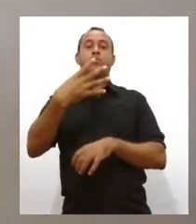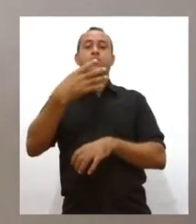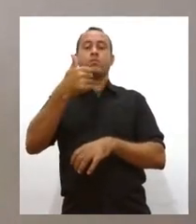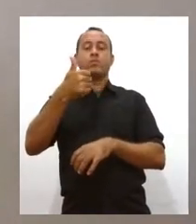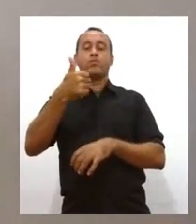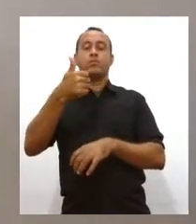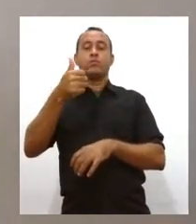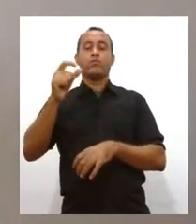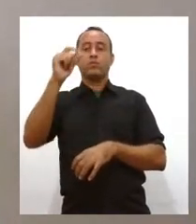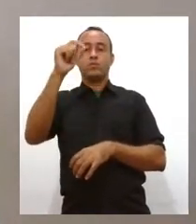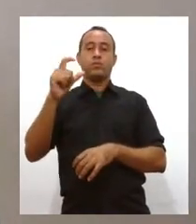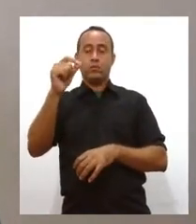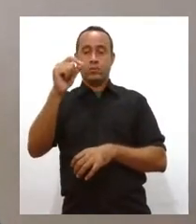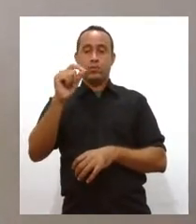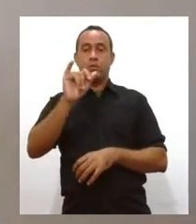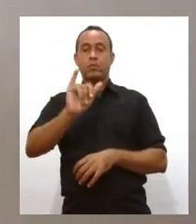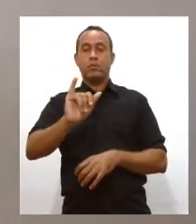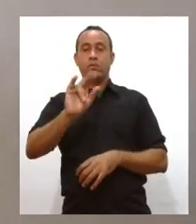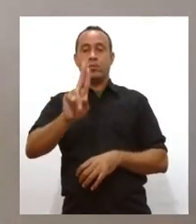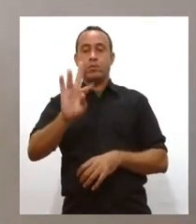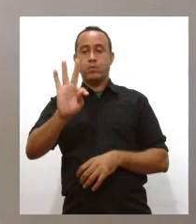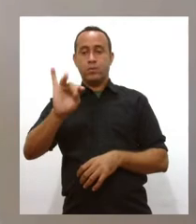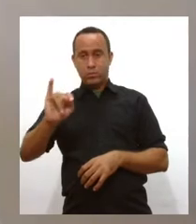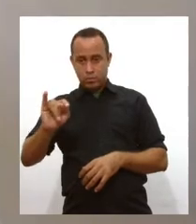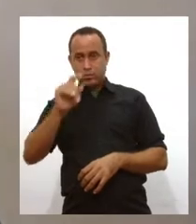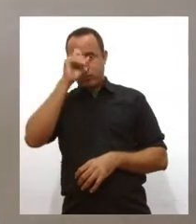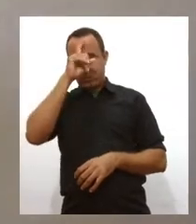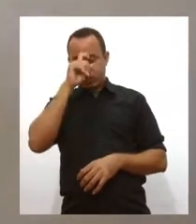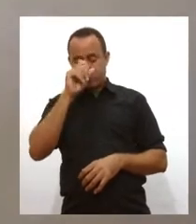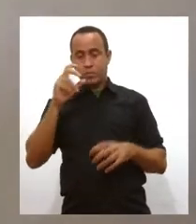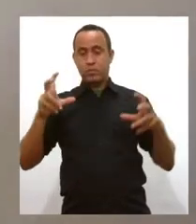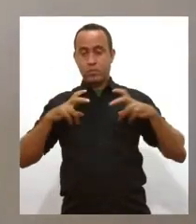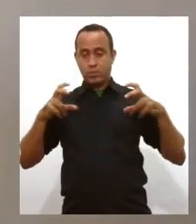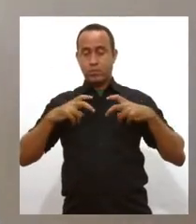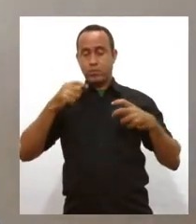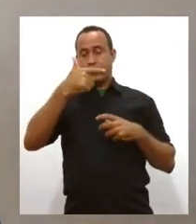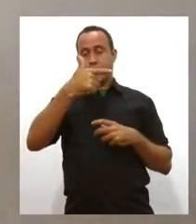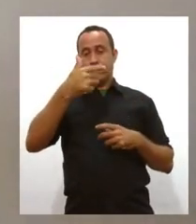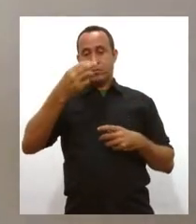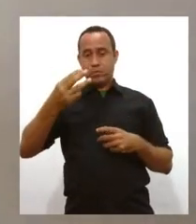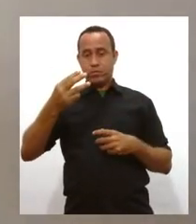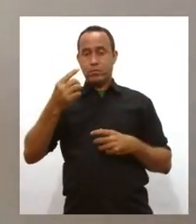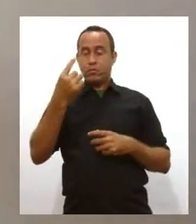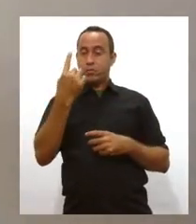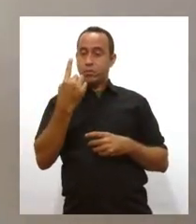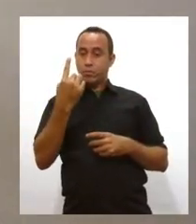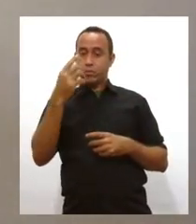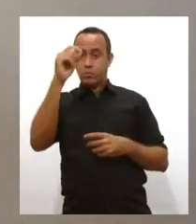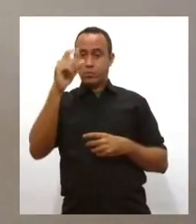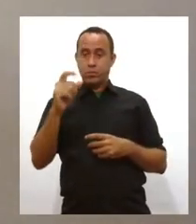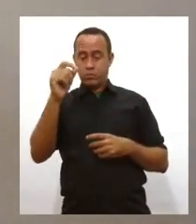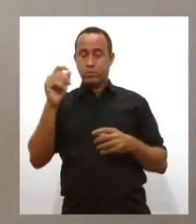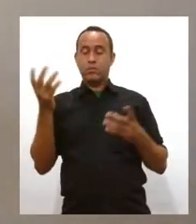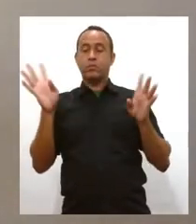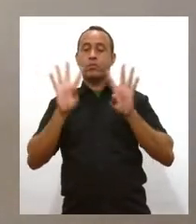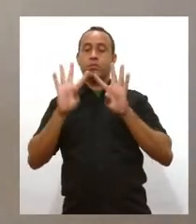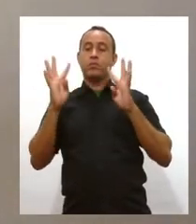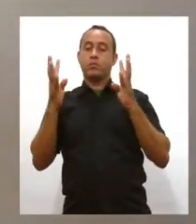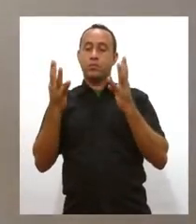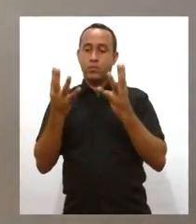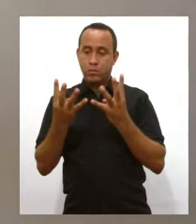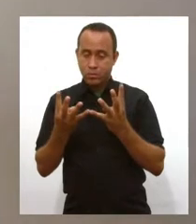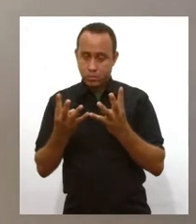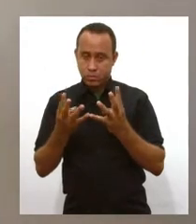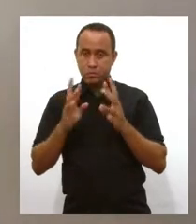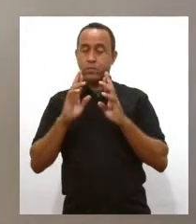% a ocupação da UTI e na rede privada 23,1%. O isolamento social deu uma subidinha comparado a ontem,